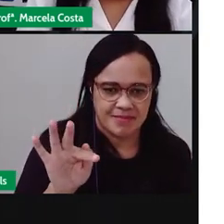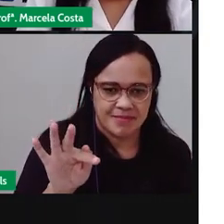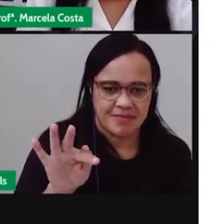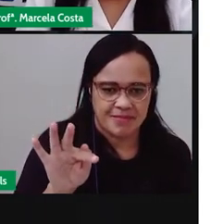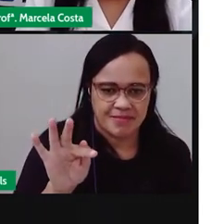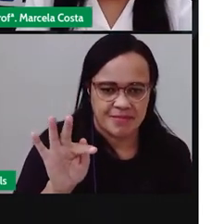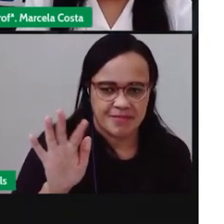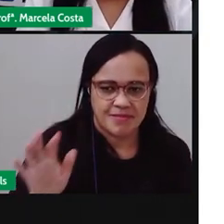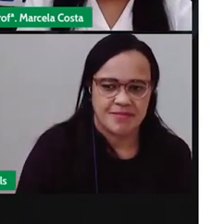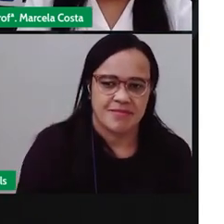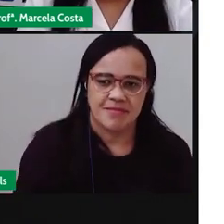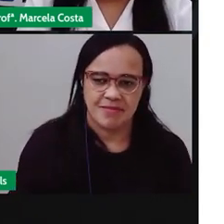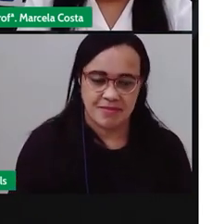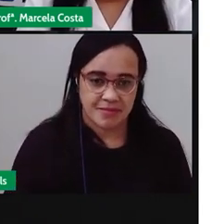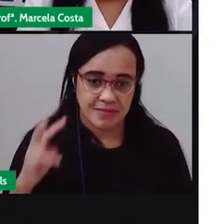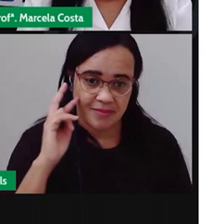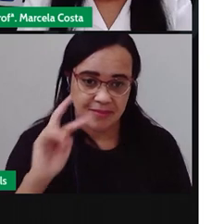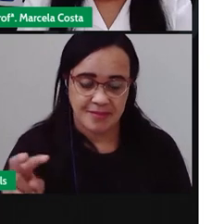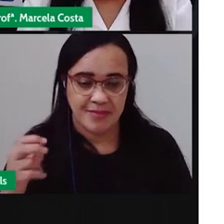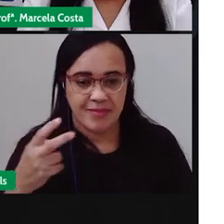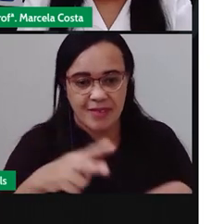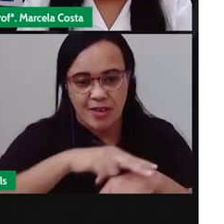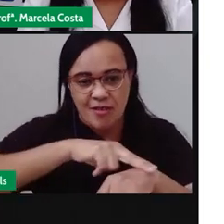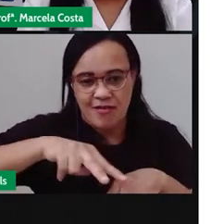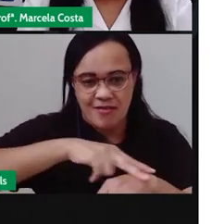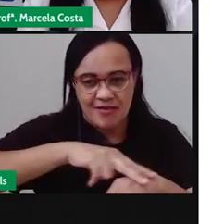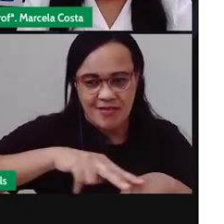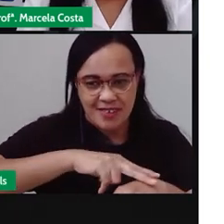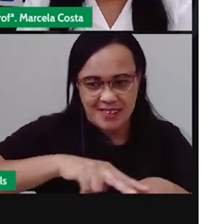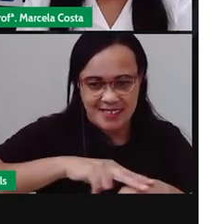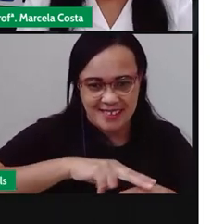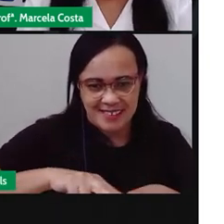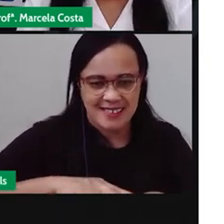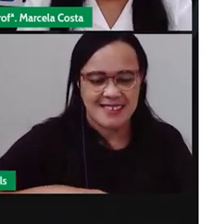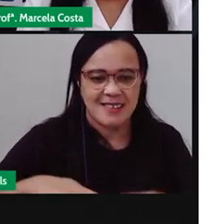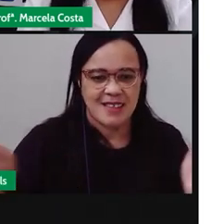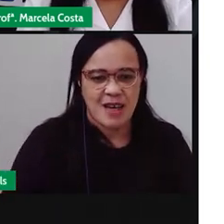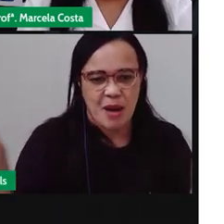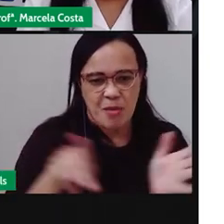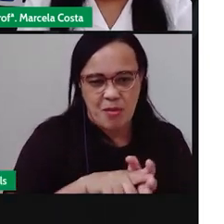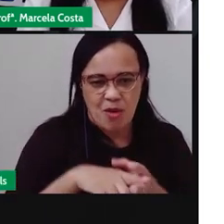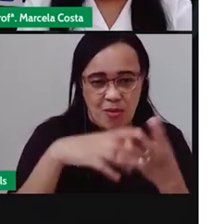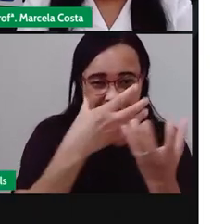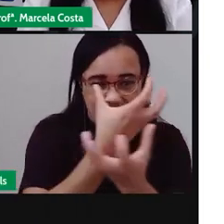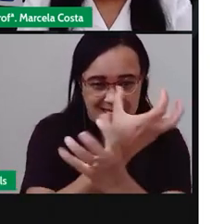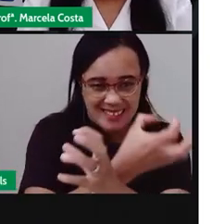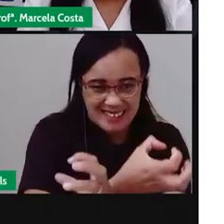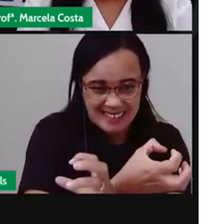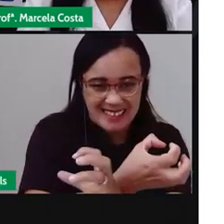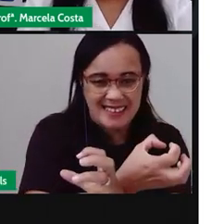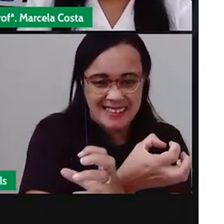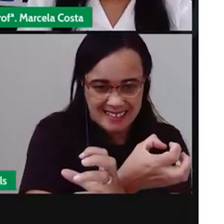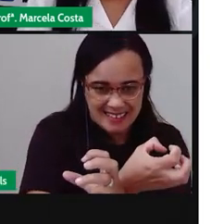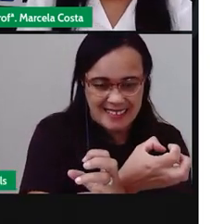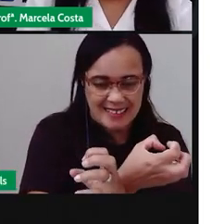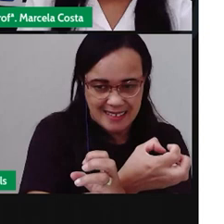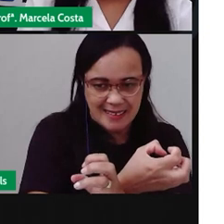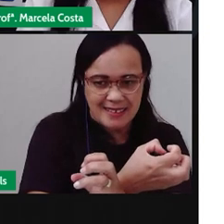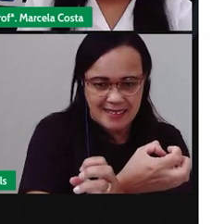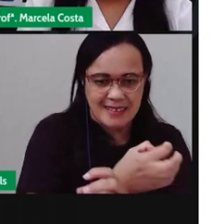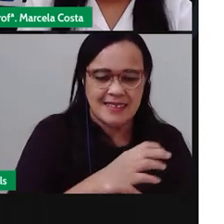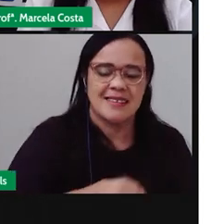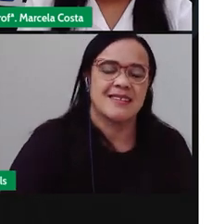E essa planta Que é comum Nessa vegetação Aqui na região Nordeste Que é o